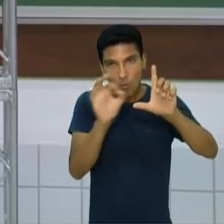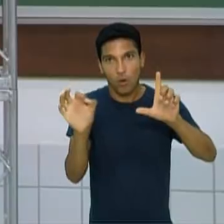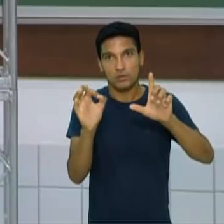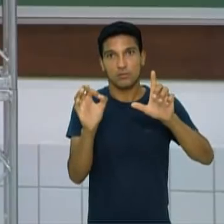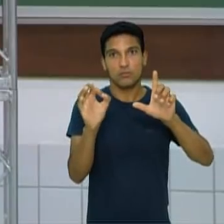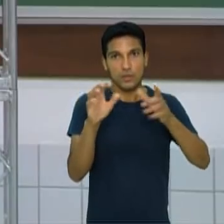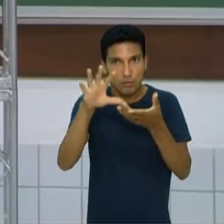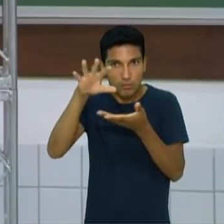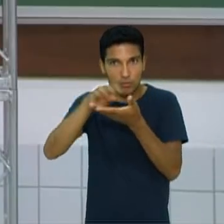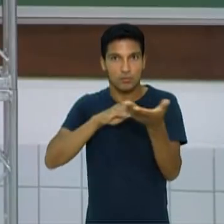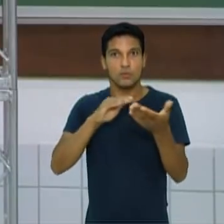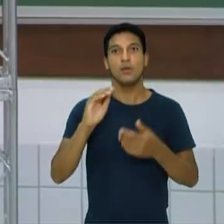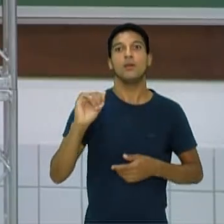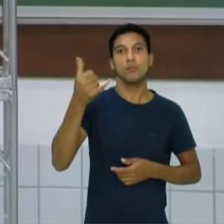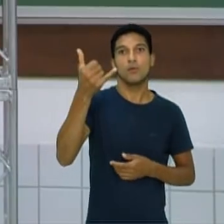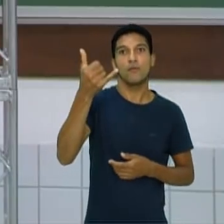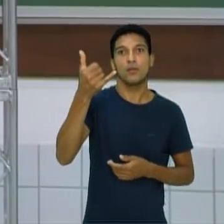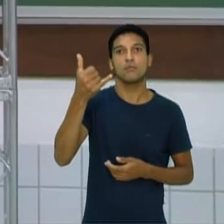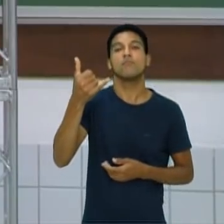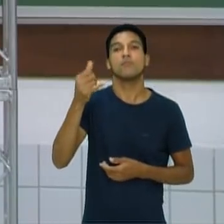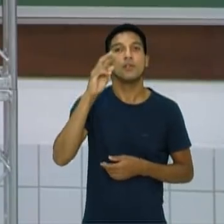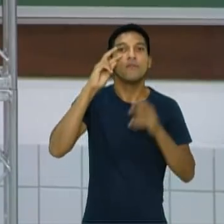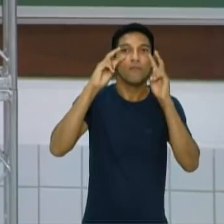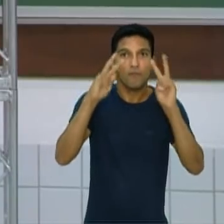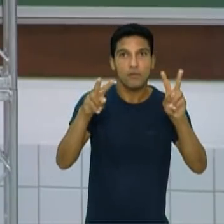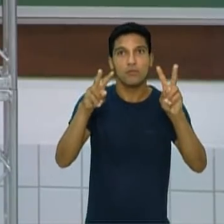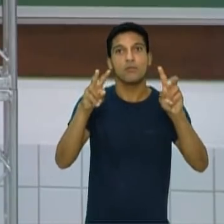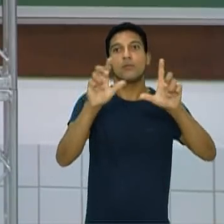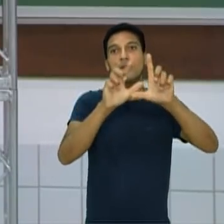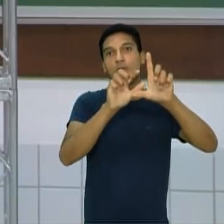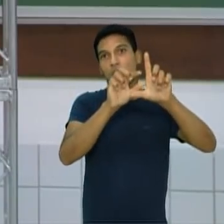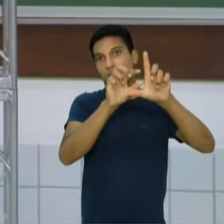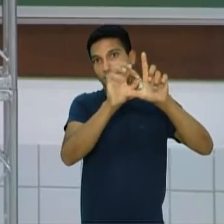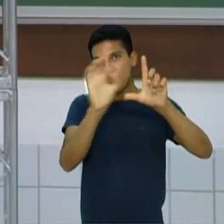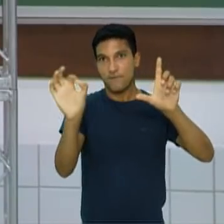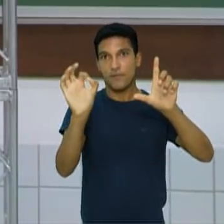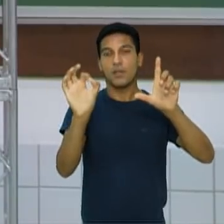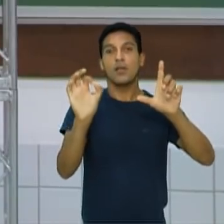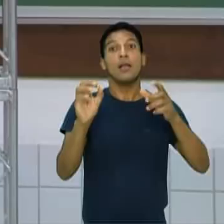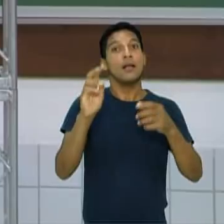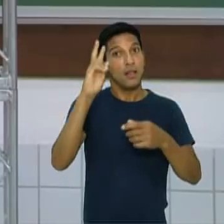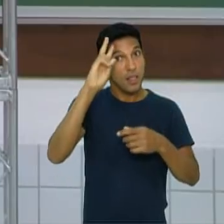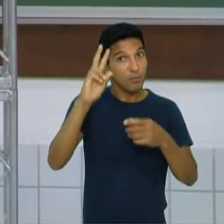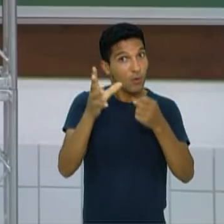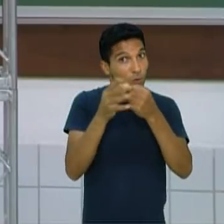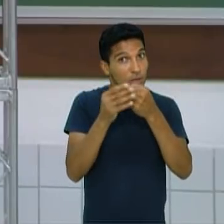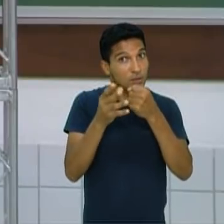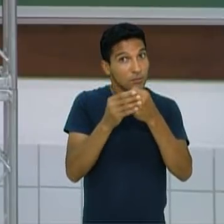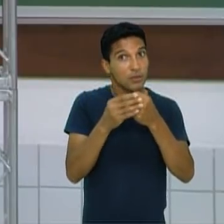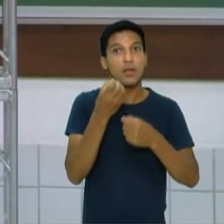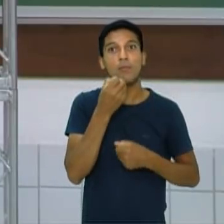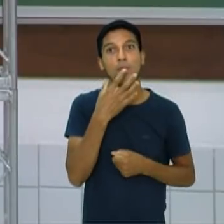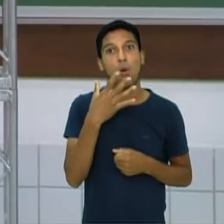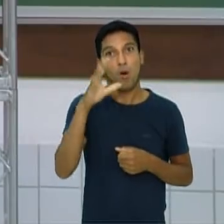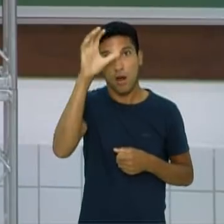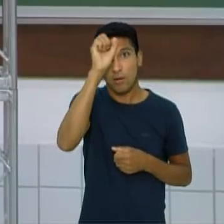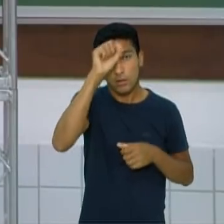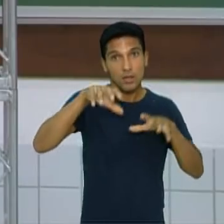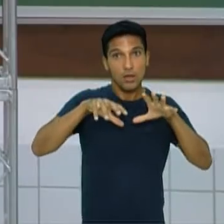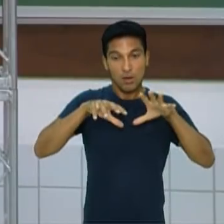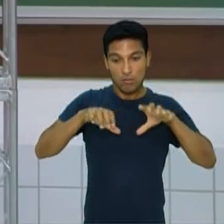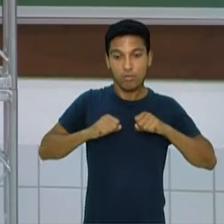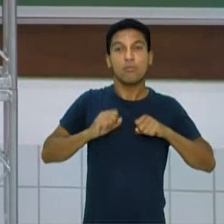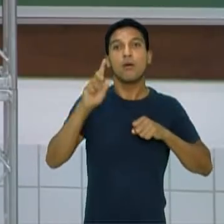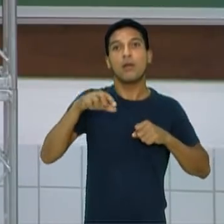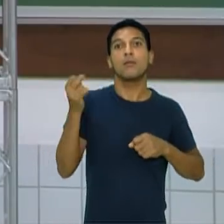Aproveite, assistam os vídeos, né? Lembre que conhecimento sempre é bom, sempre é importante. Por